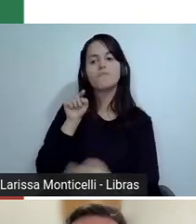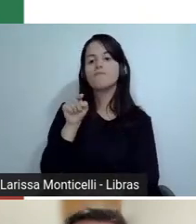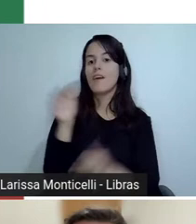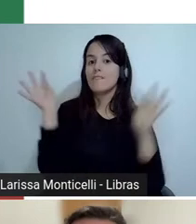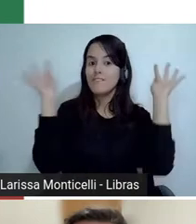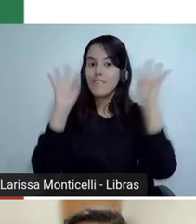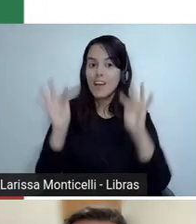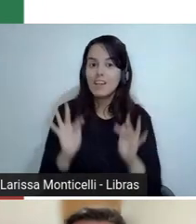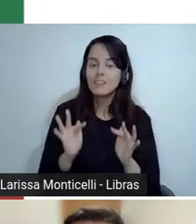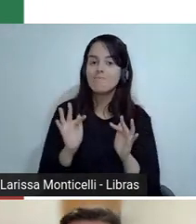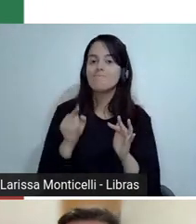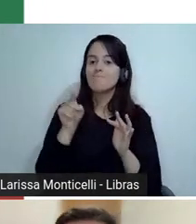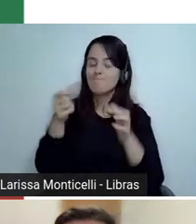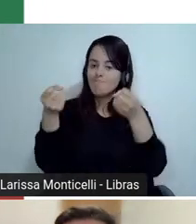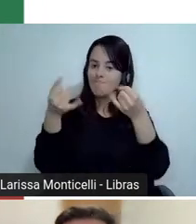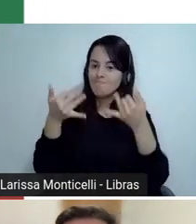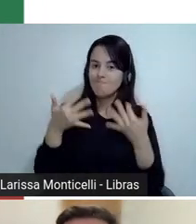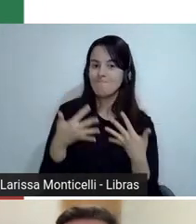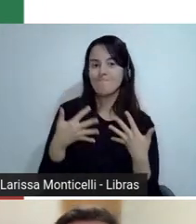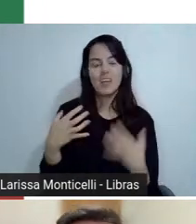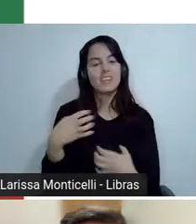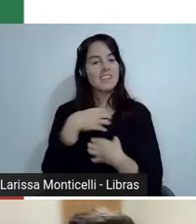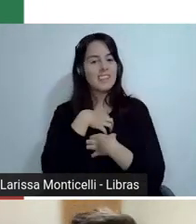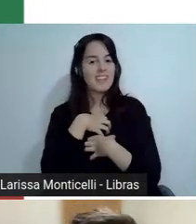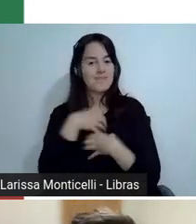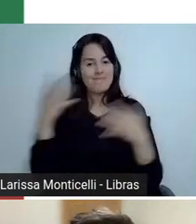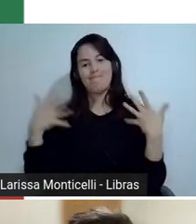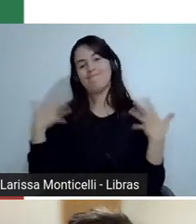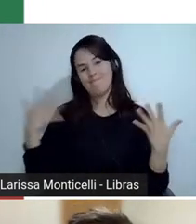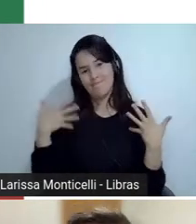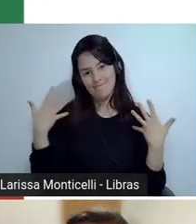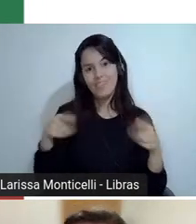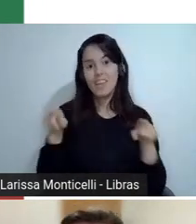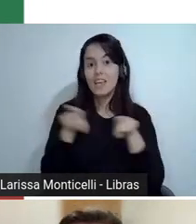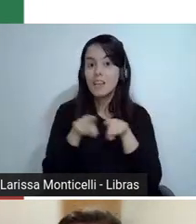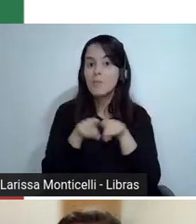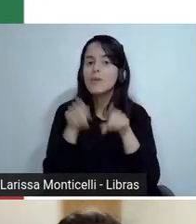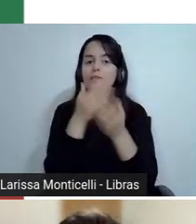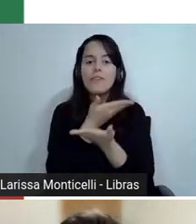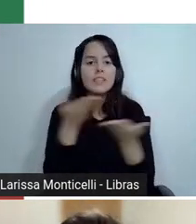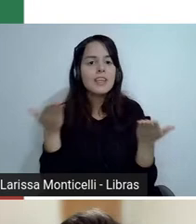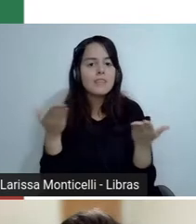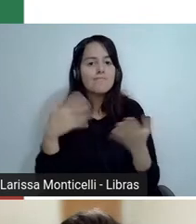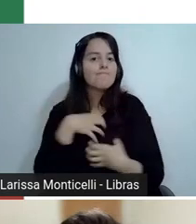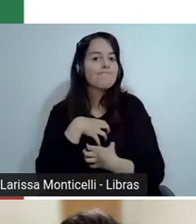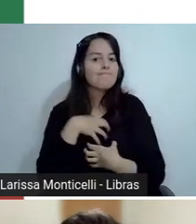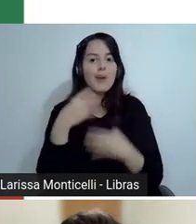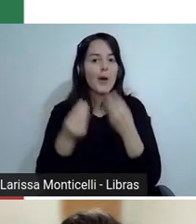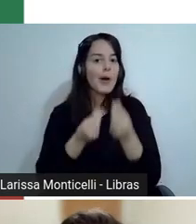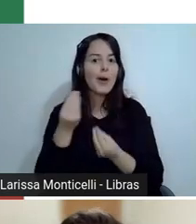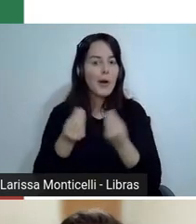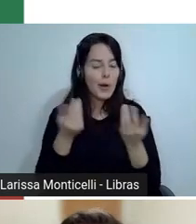nos sentindo muito adoráveis. E a gente quer saber como é que vocês estão, né? A professora